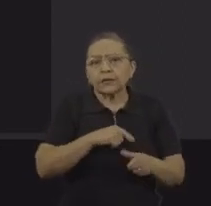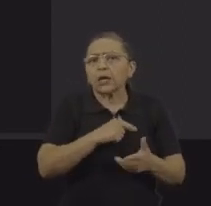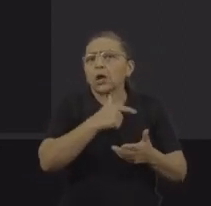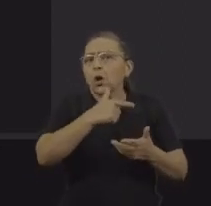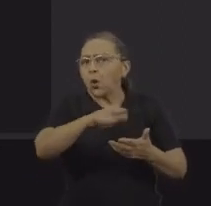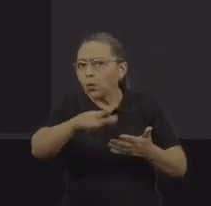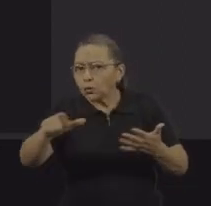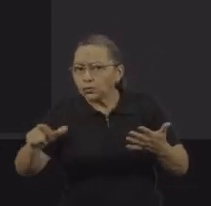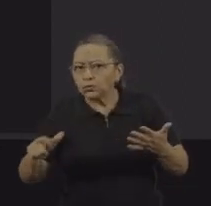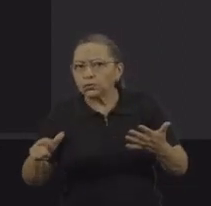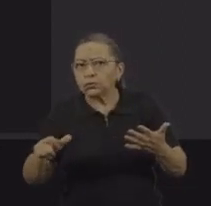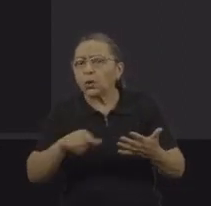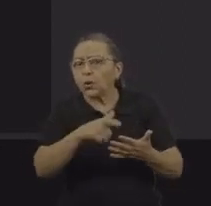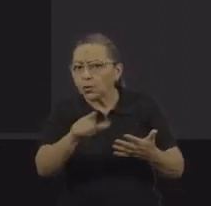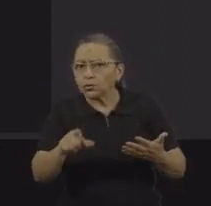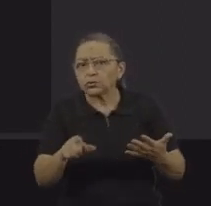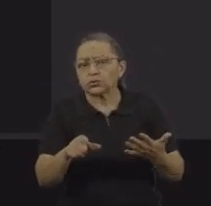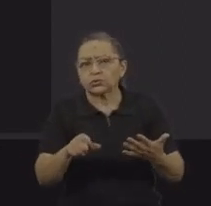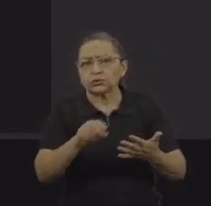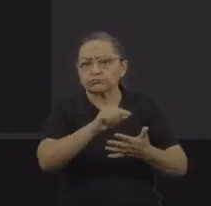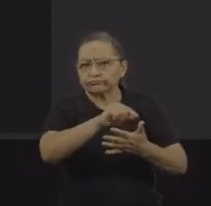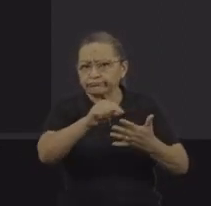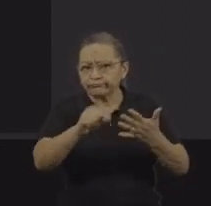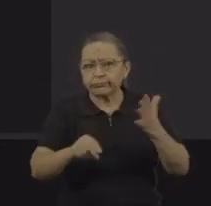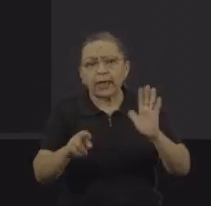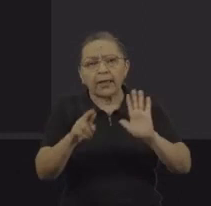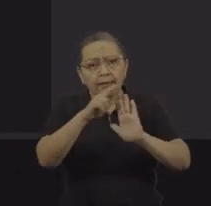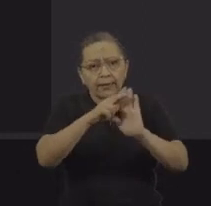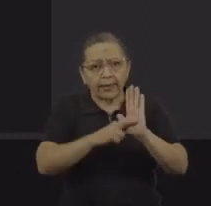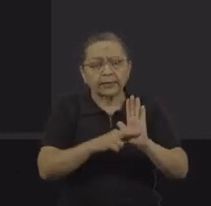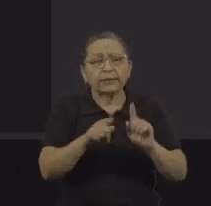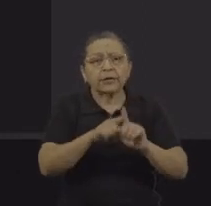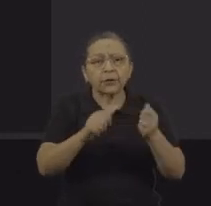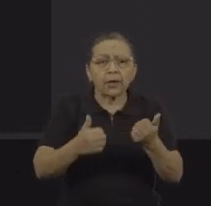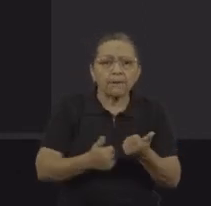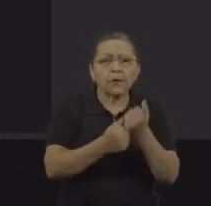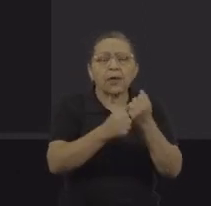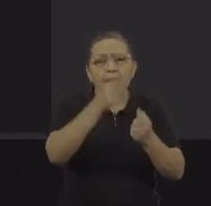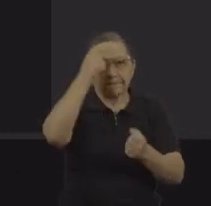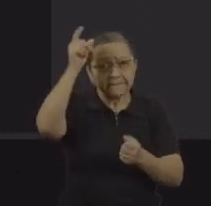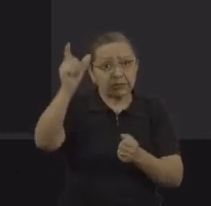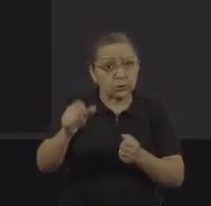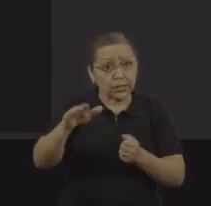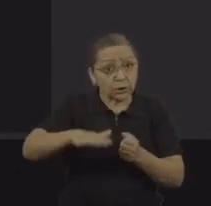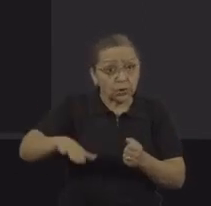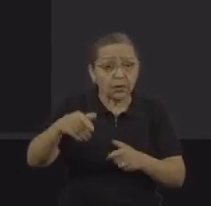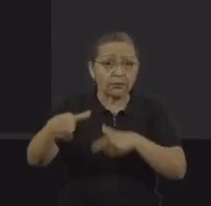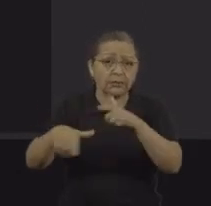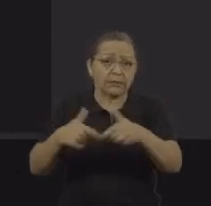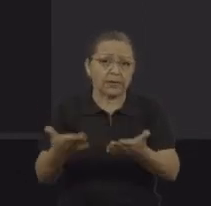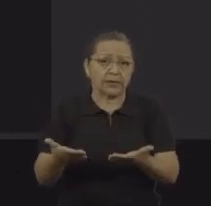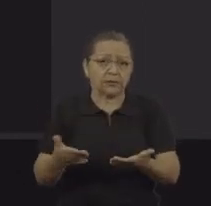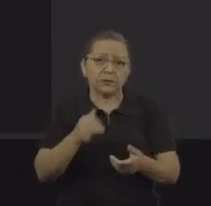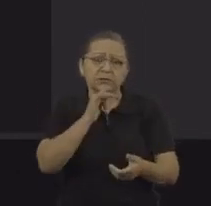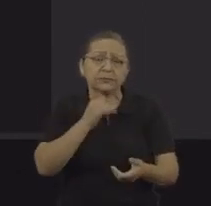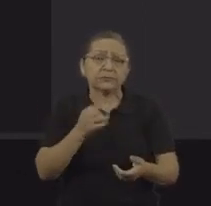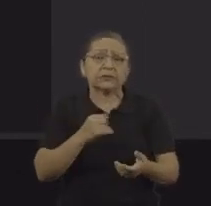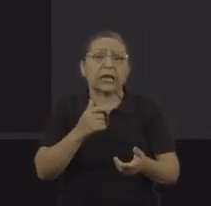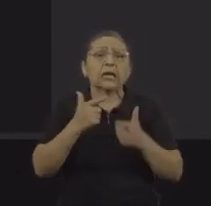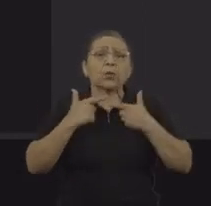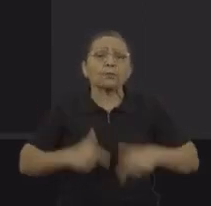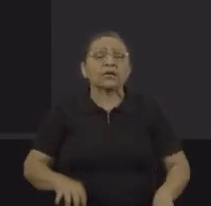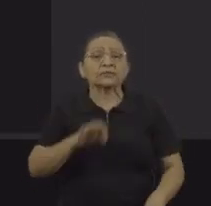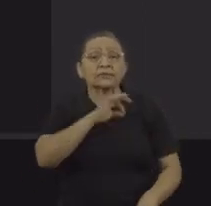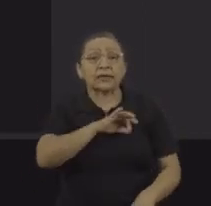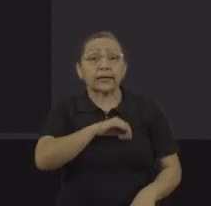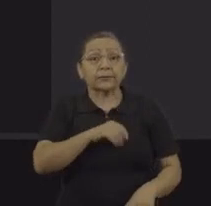instrumentos mais sutis para prender o trabalhador ao seu local de trabalho. Então, por exemplo, não pagamento de salário, a retenção